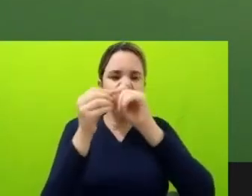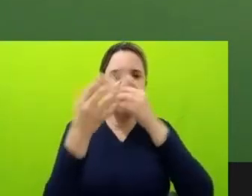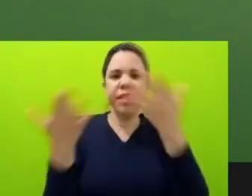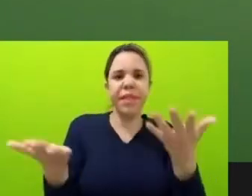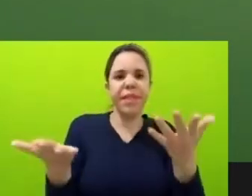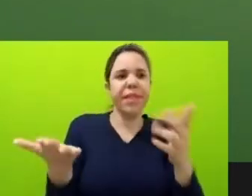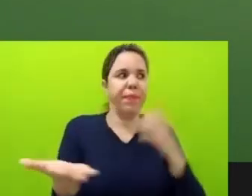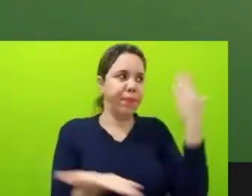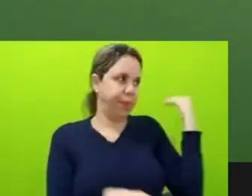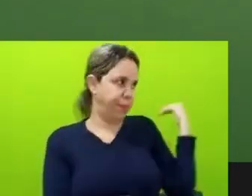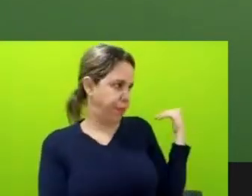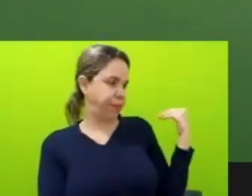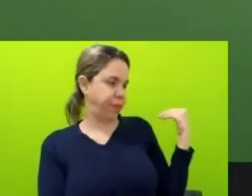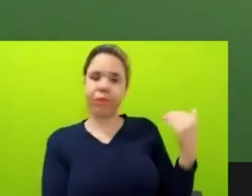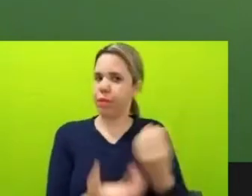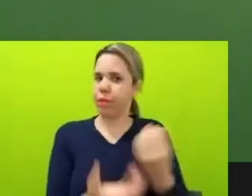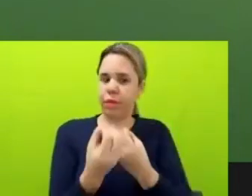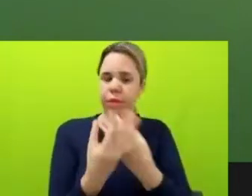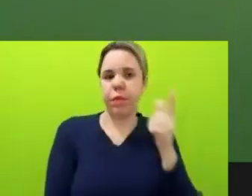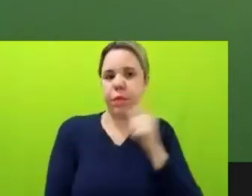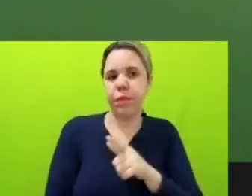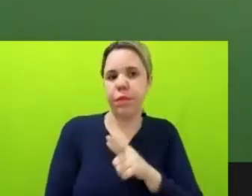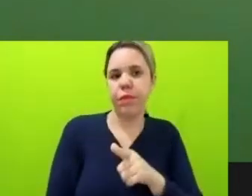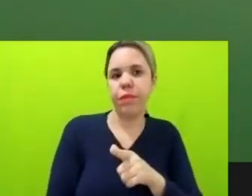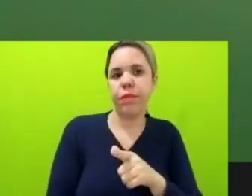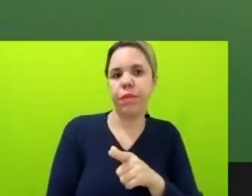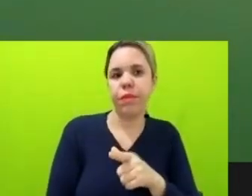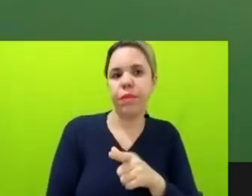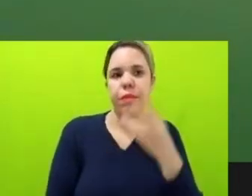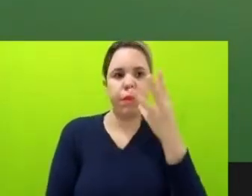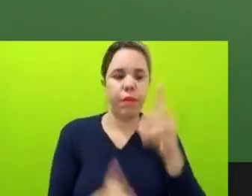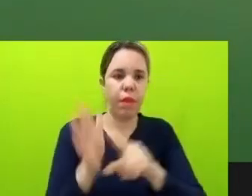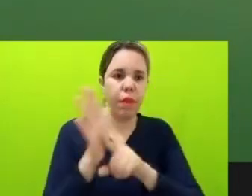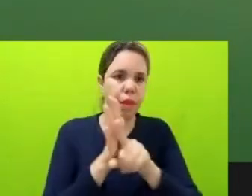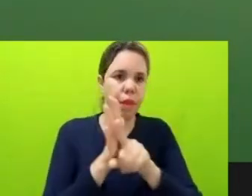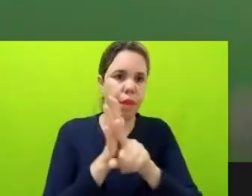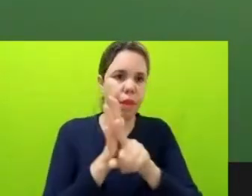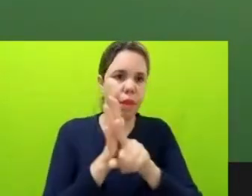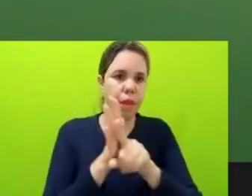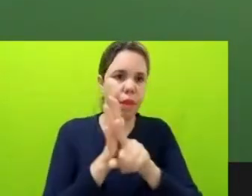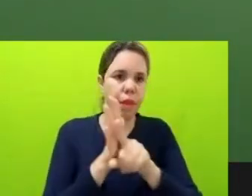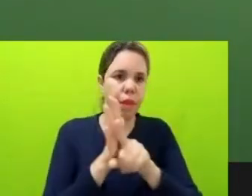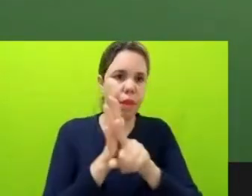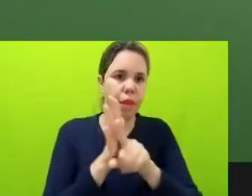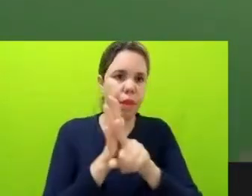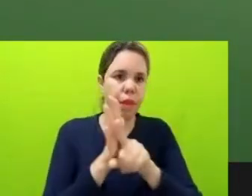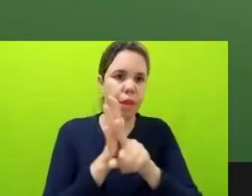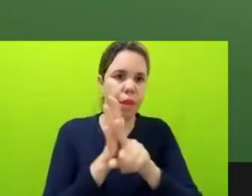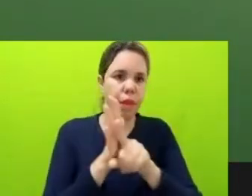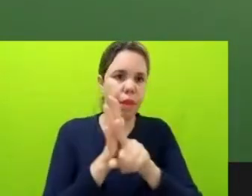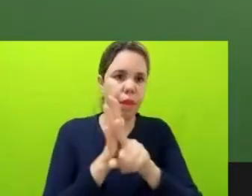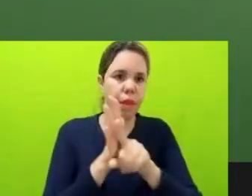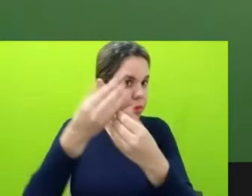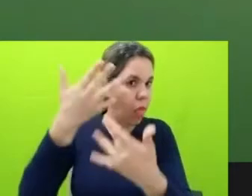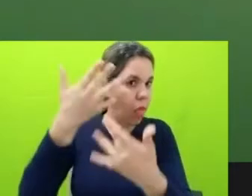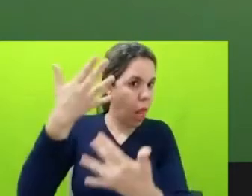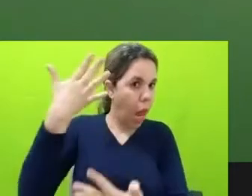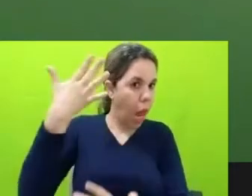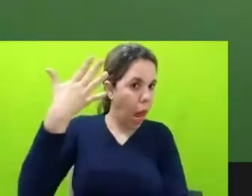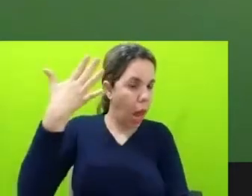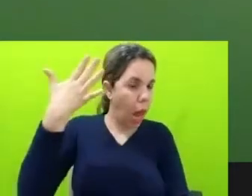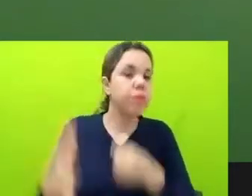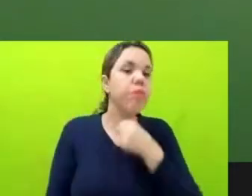nos outros três inquéritos tivemos acesso, dava bastante, deu muita informação para a reportagem, mas a gente precisava juntar algumas coisas por usar